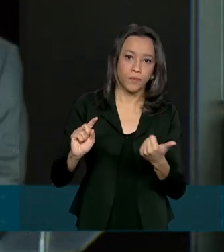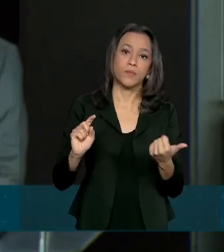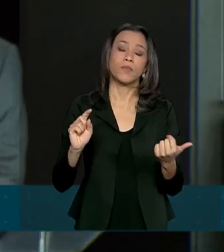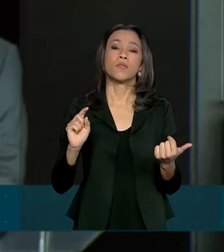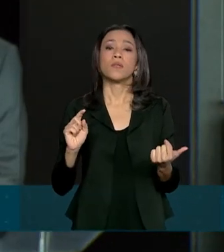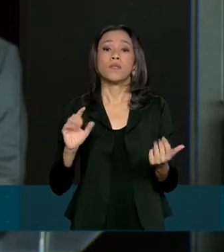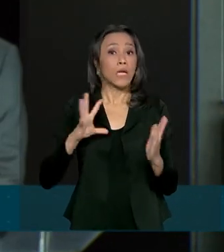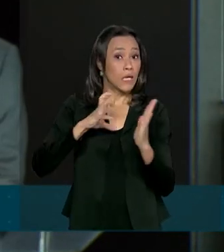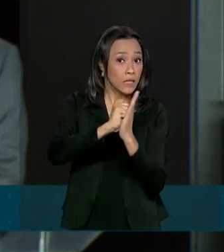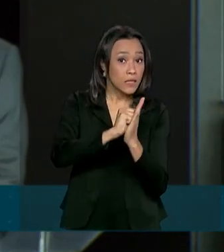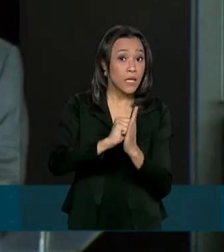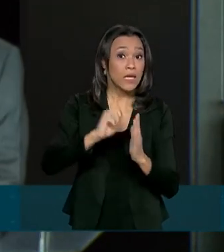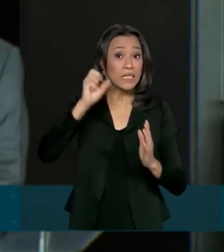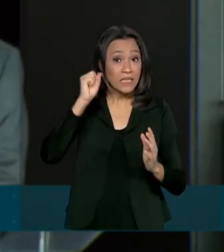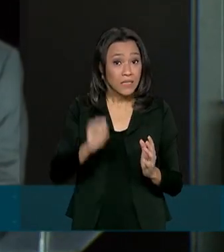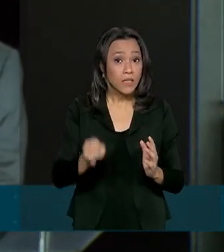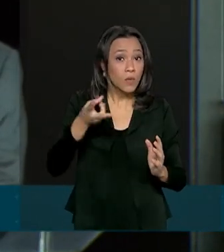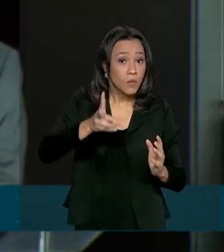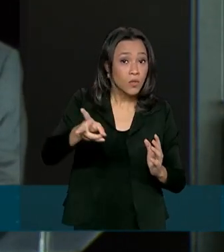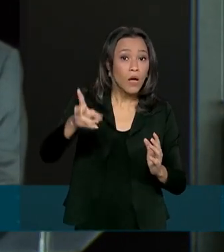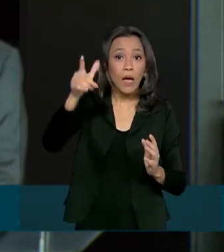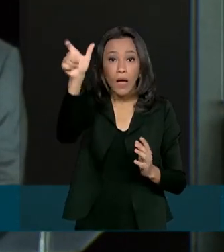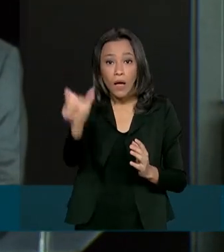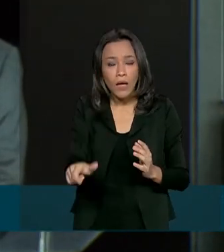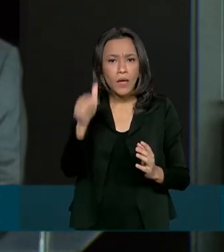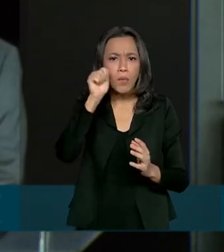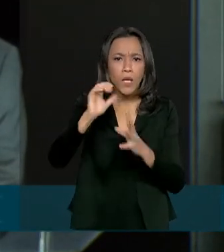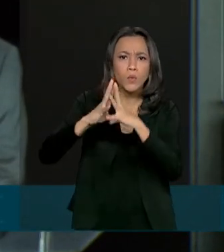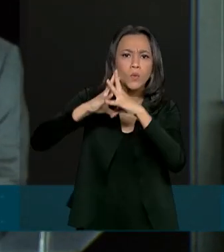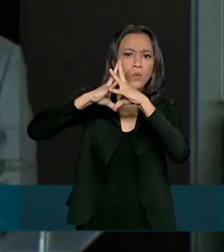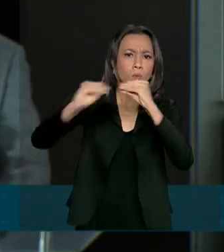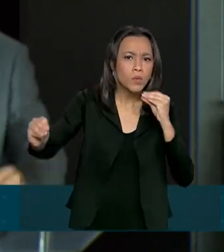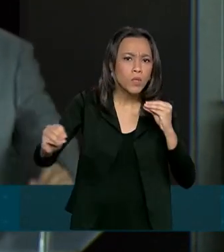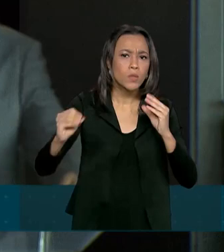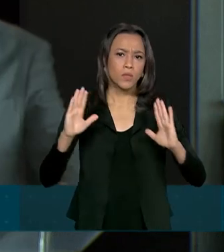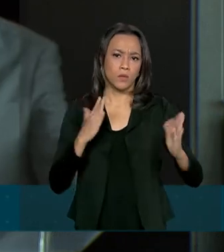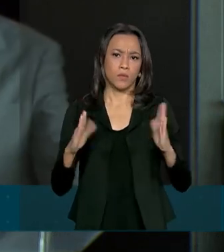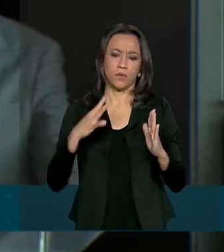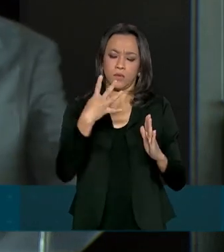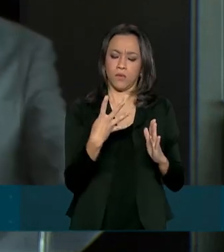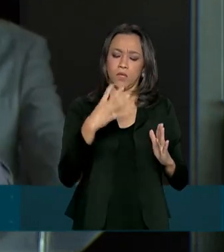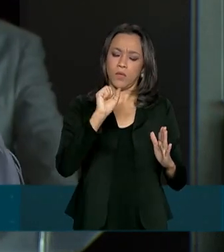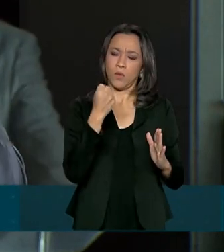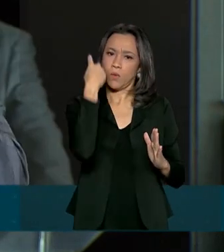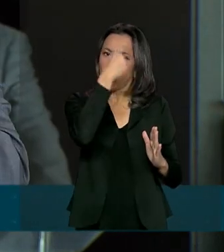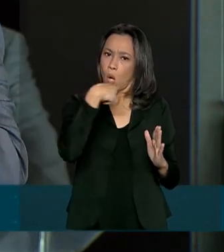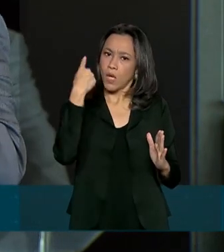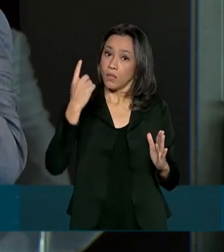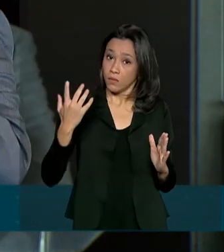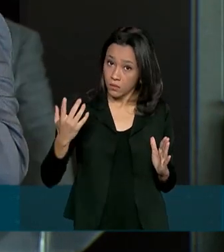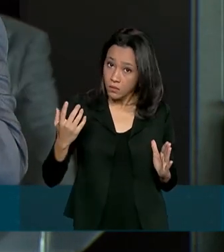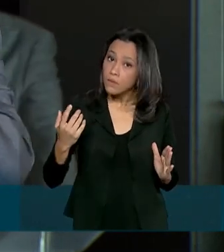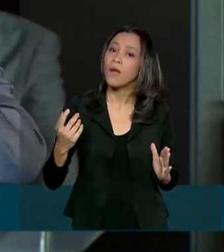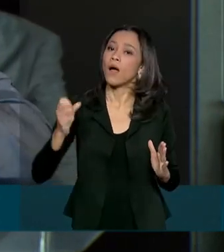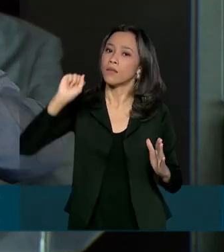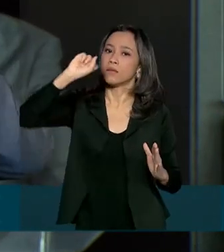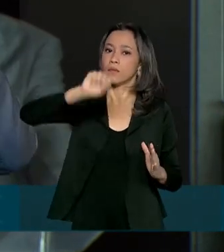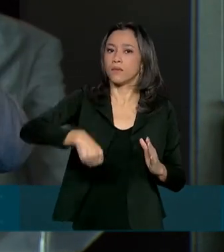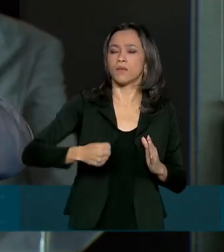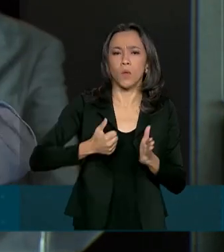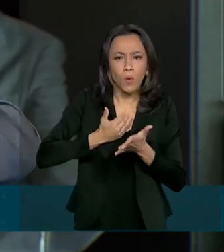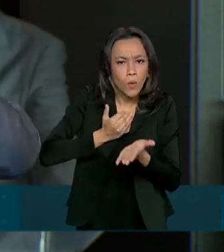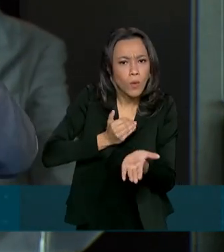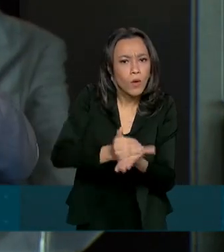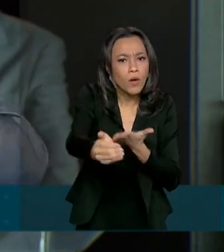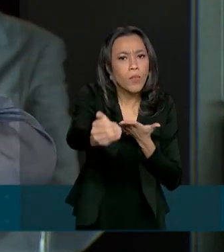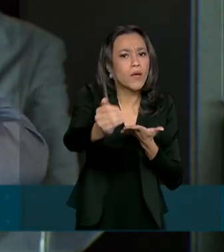persista o desaparecimento no prazo de 48 horas, se inicia sim todo